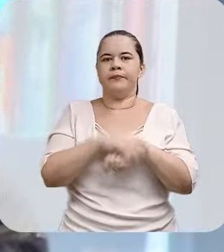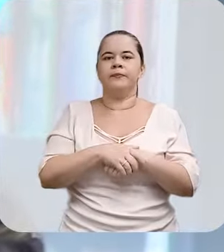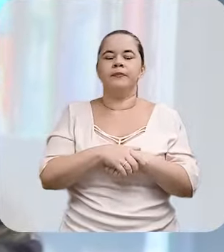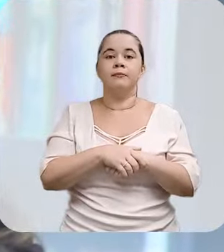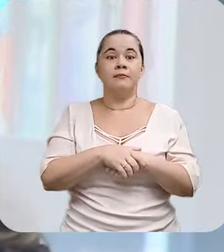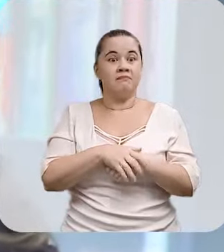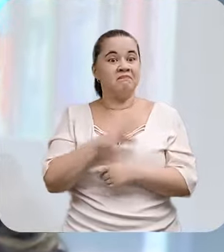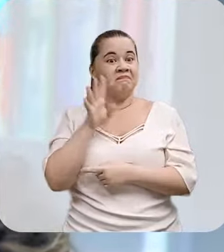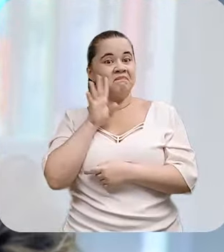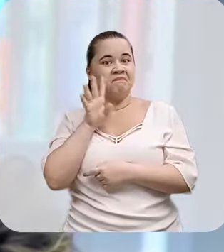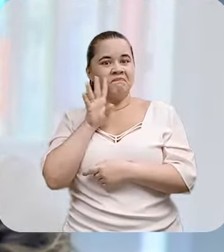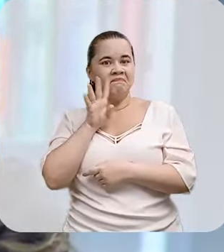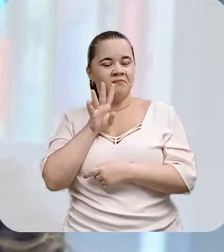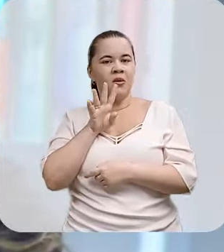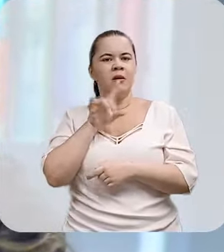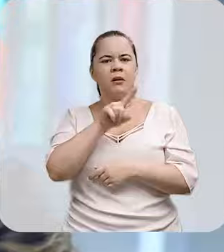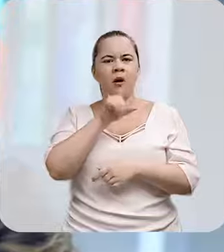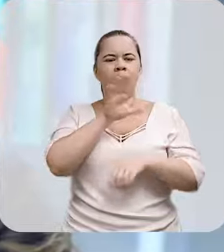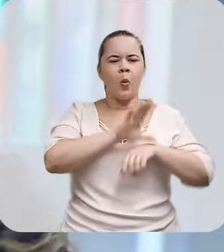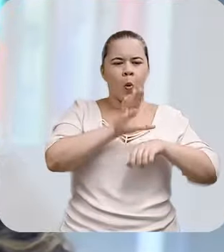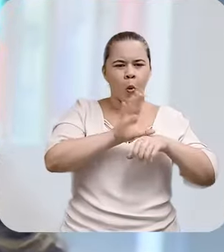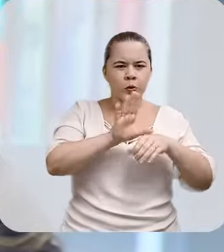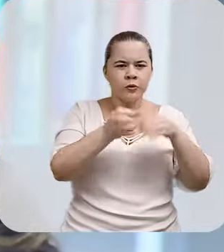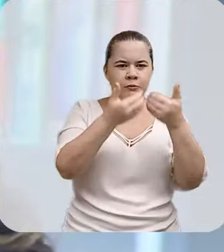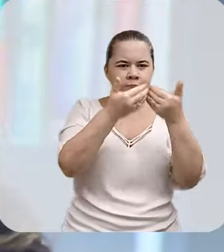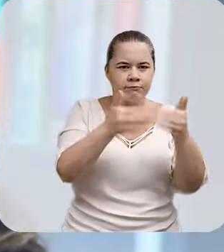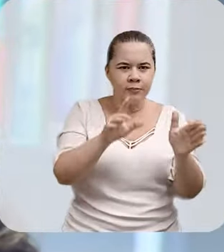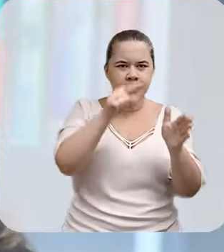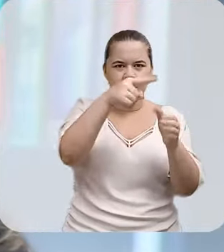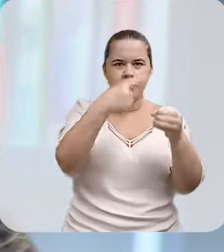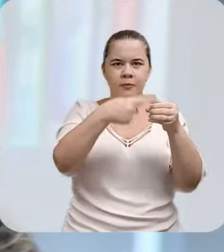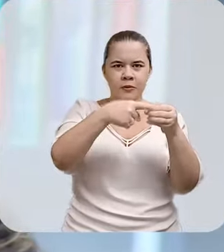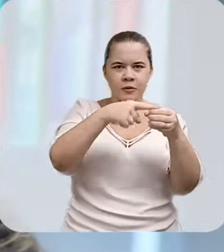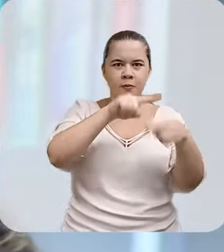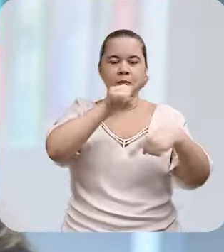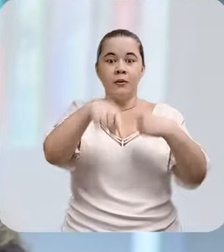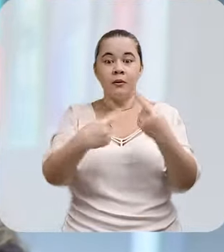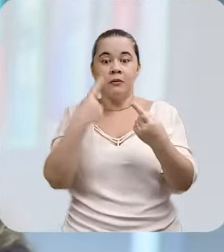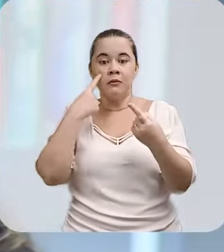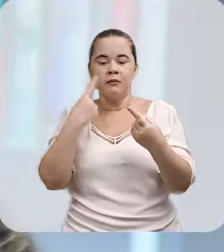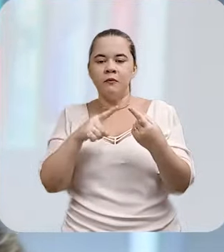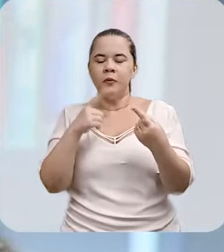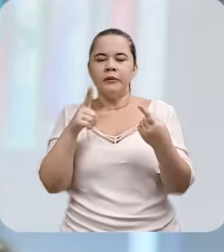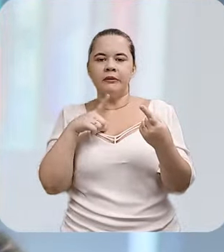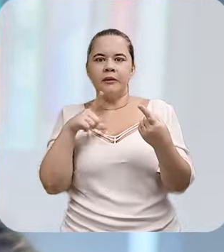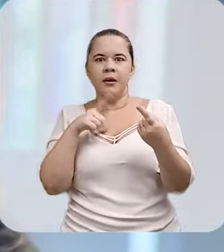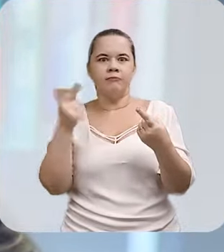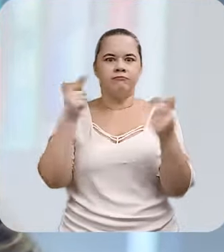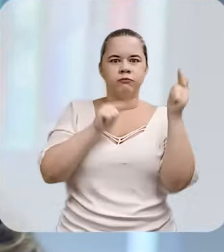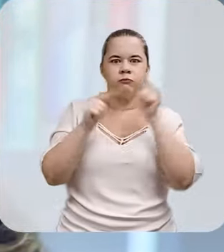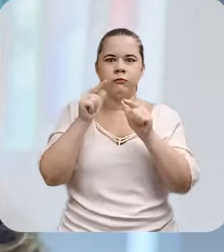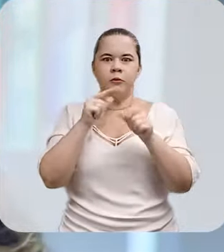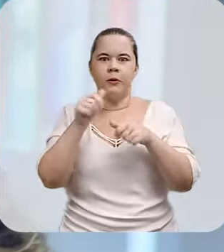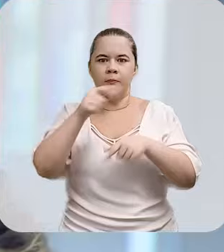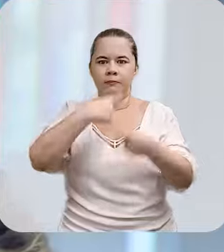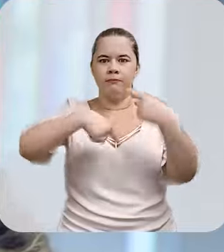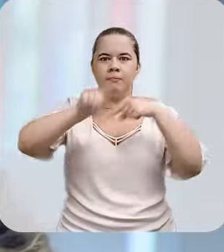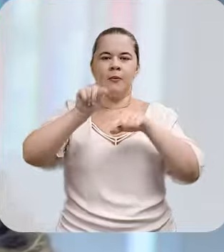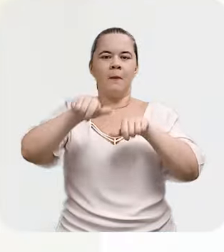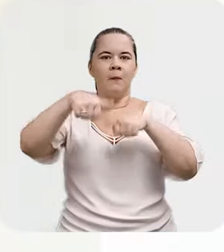Bacana. E após a implantação do curso aí no seu município, que resultados vocês já conseguem perceber?